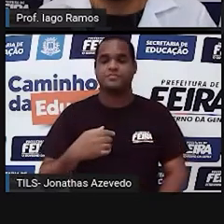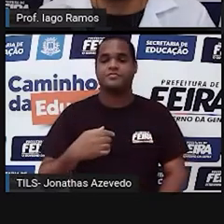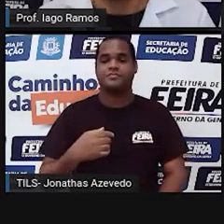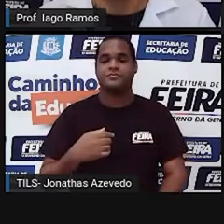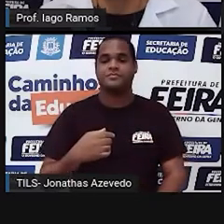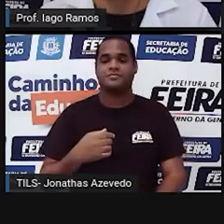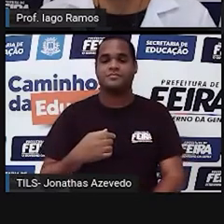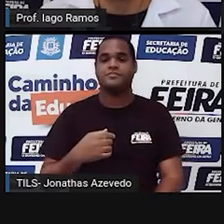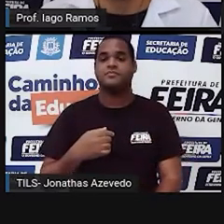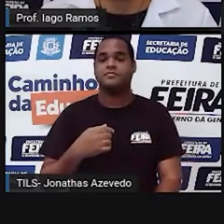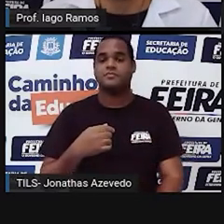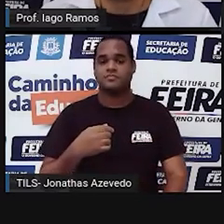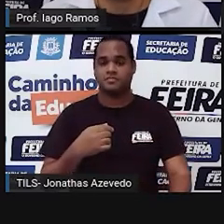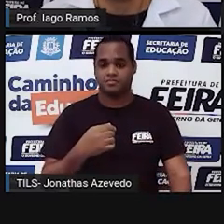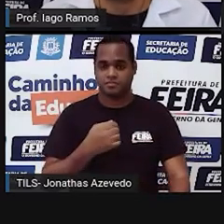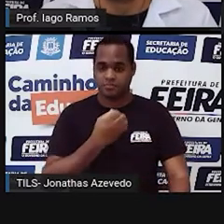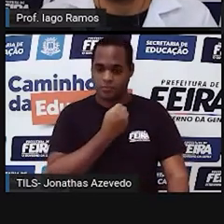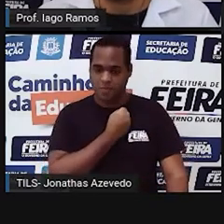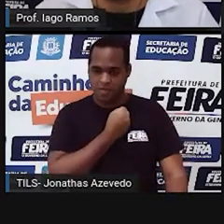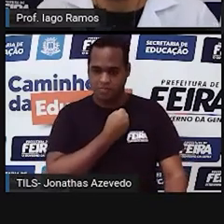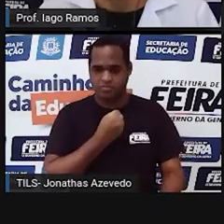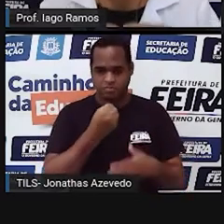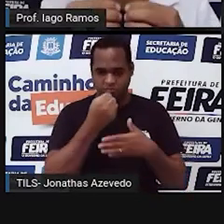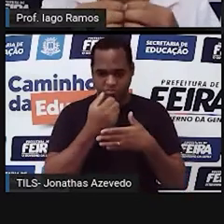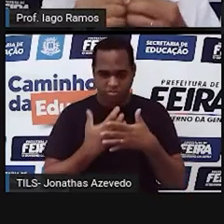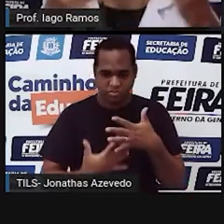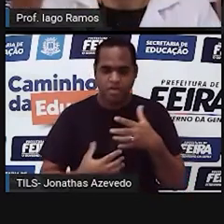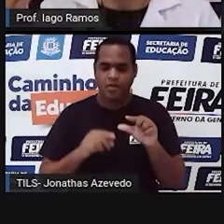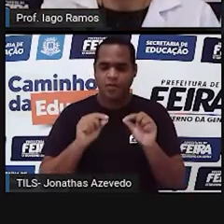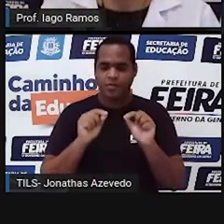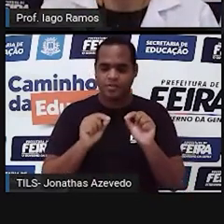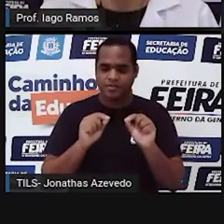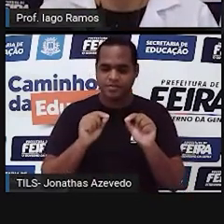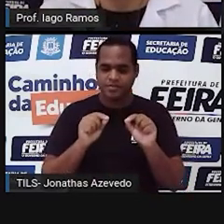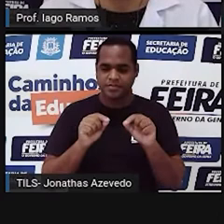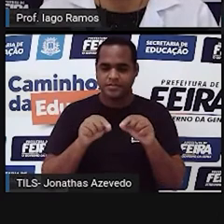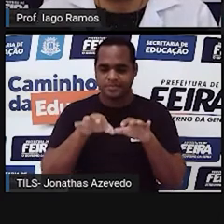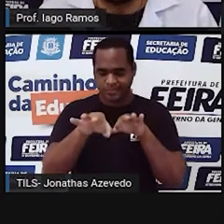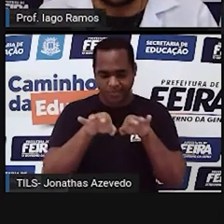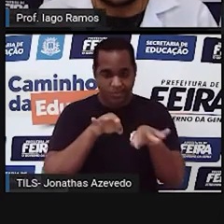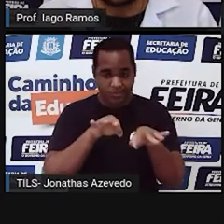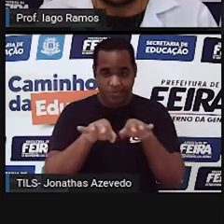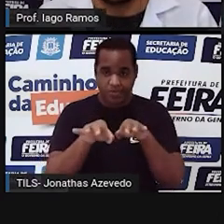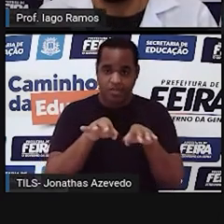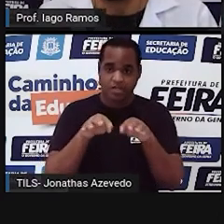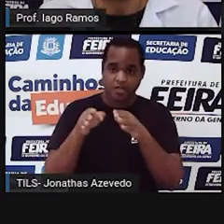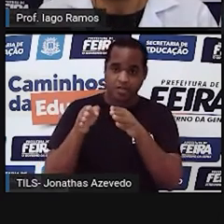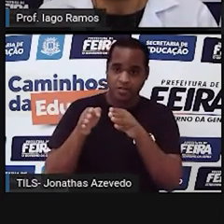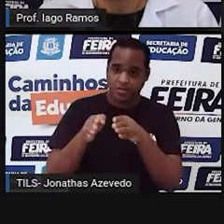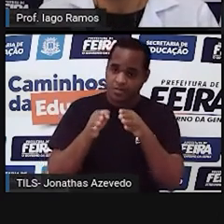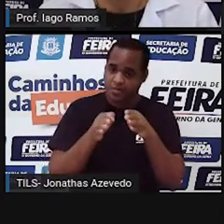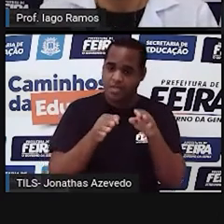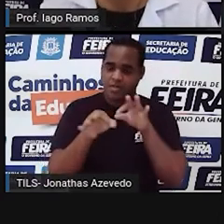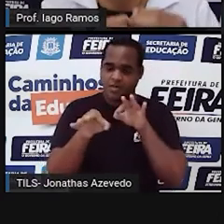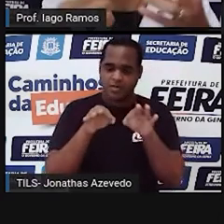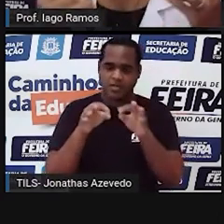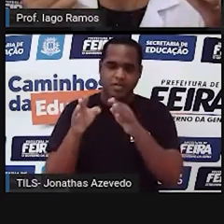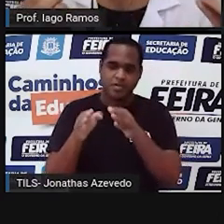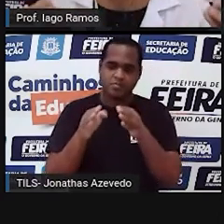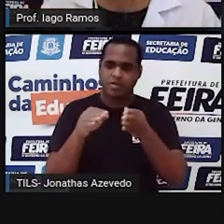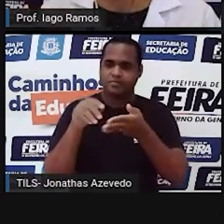O que é o sistema de numeração? É como foi organizado, né? A nossa